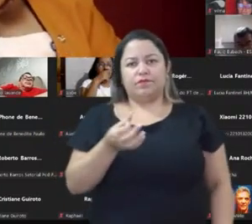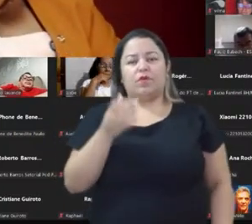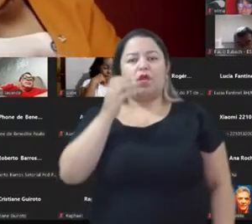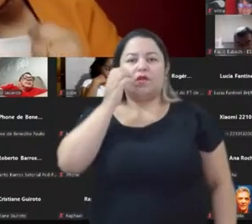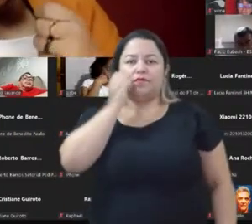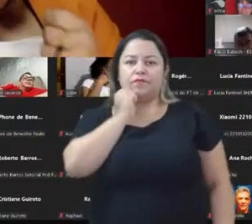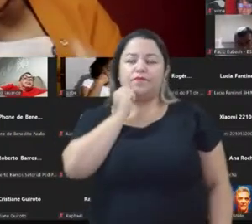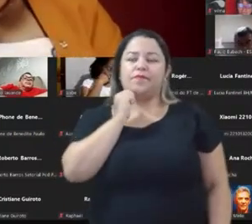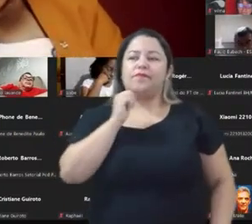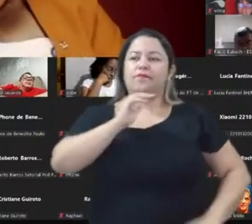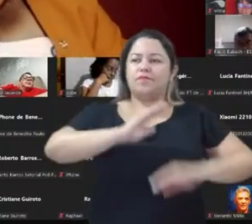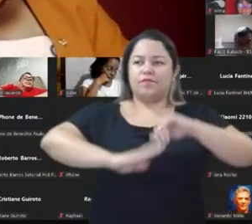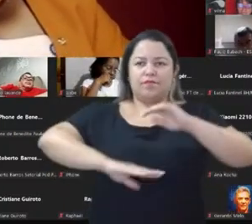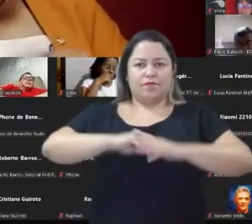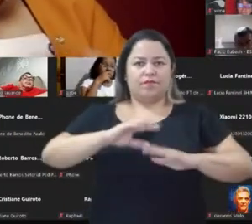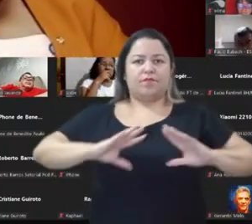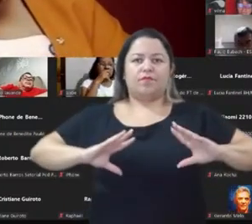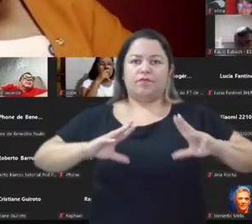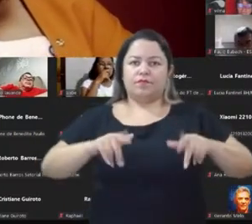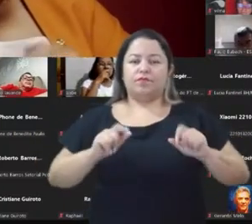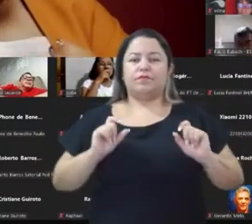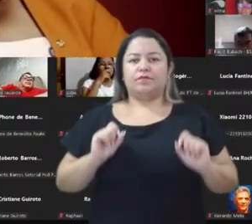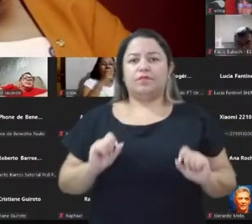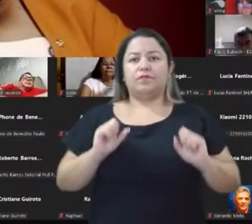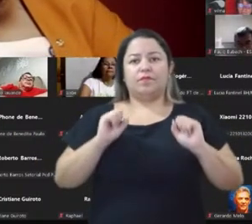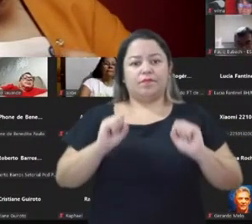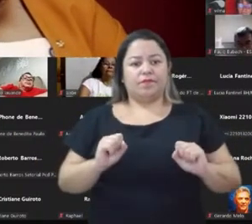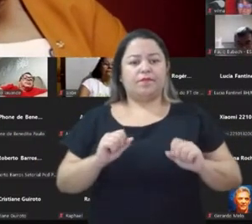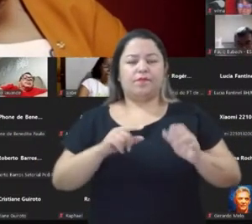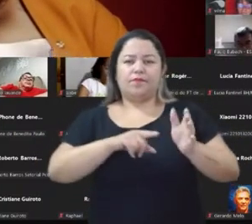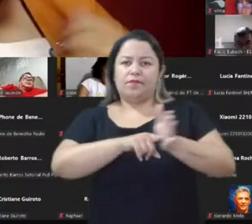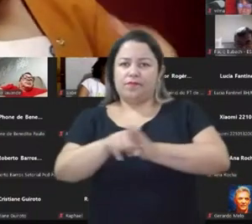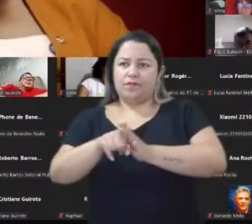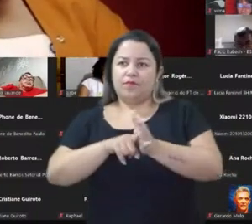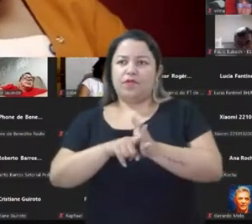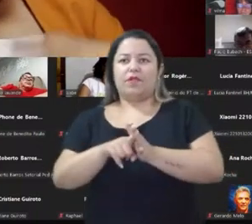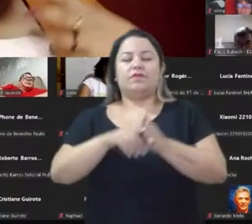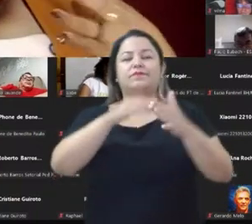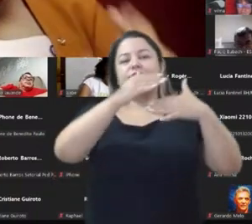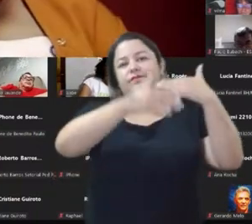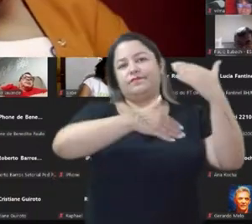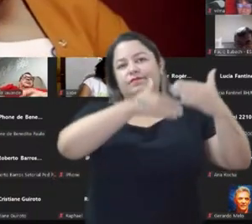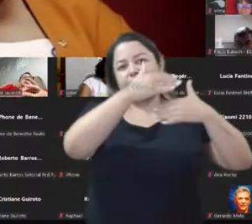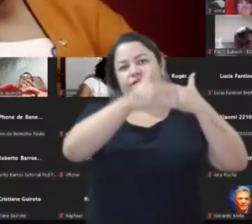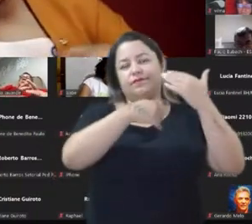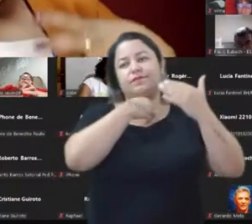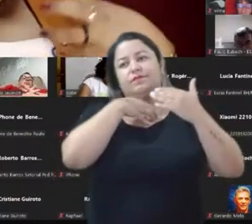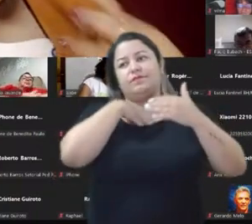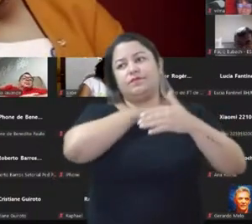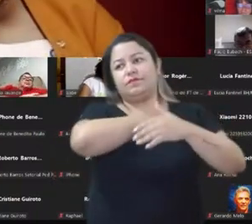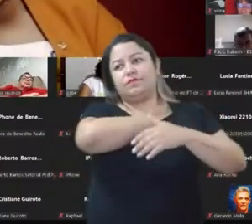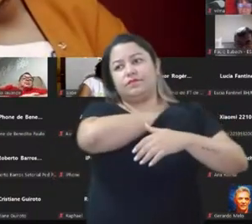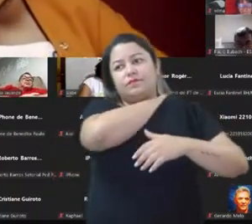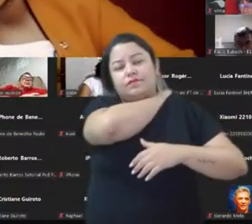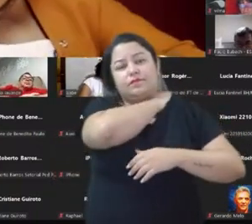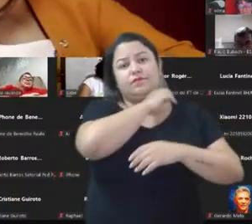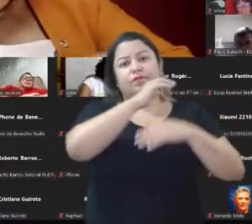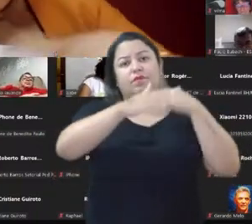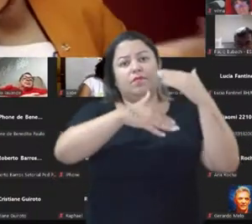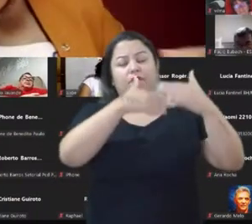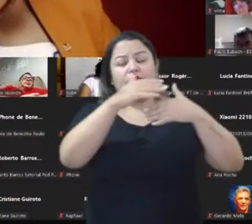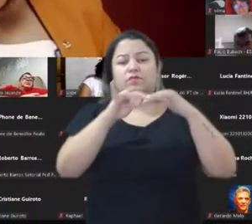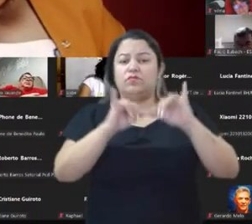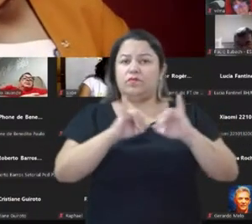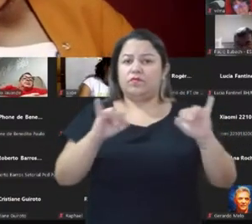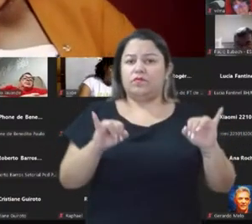atitude daquele vale-tudo para poder caçar like, crescer, então a disseminação de fake news, aquelas notícias que